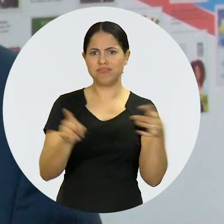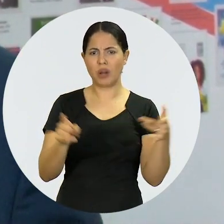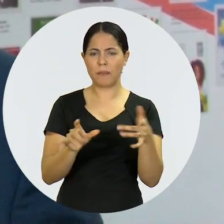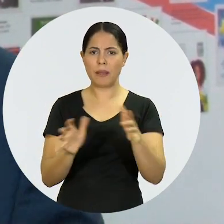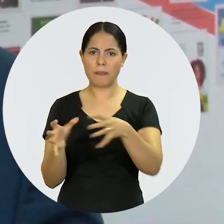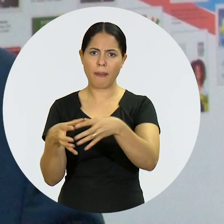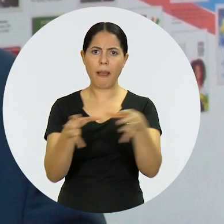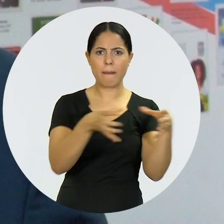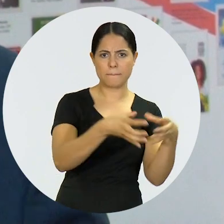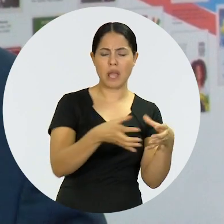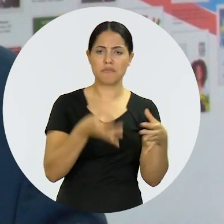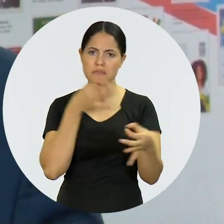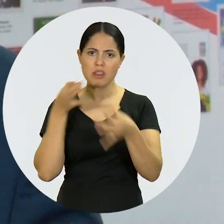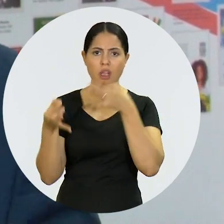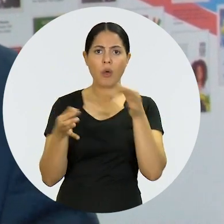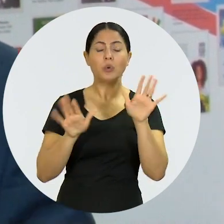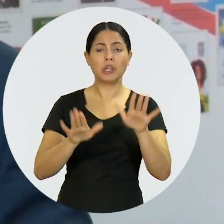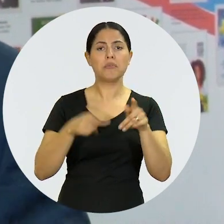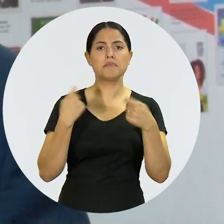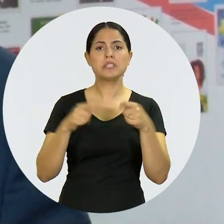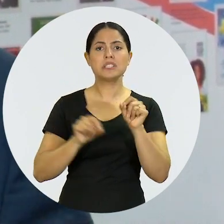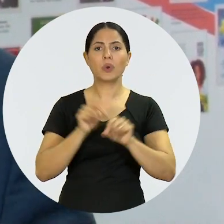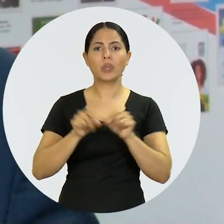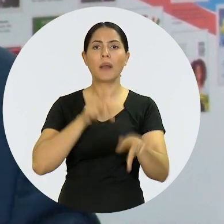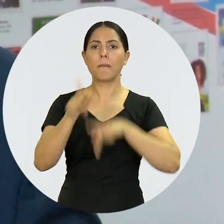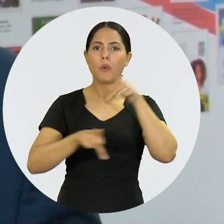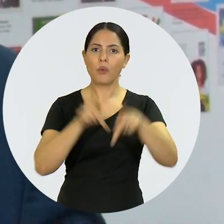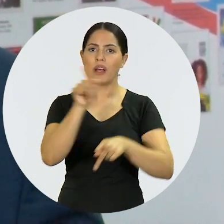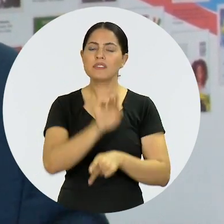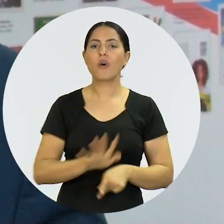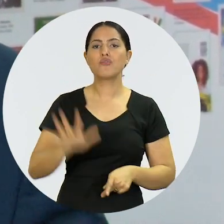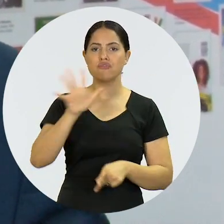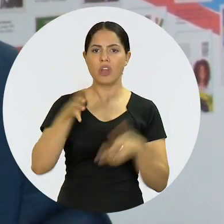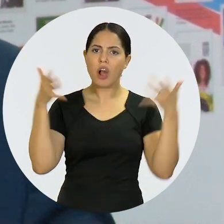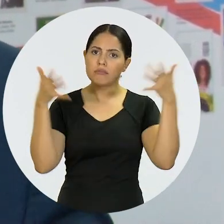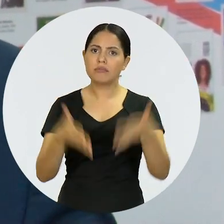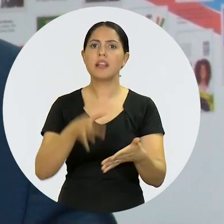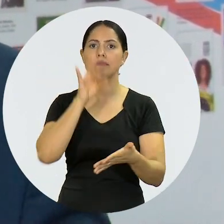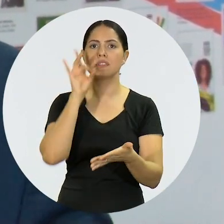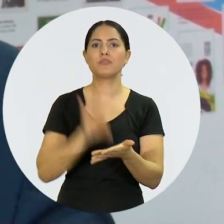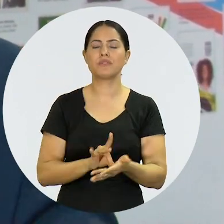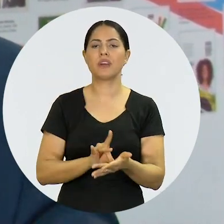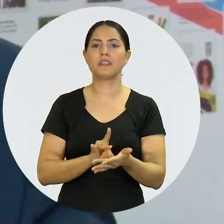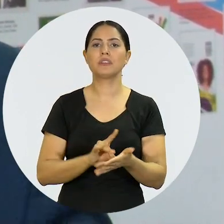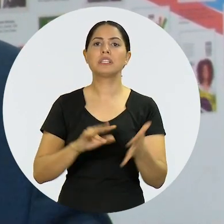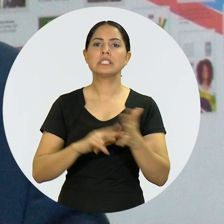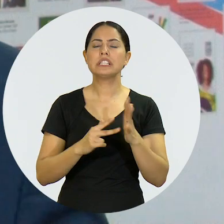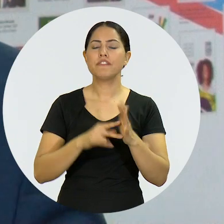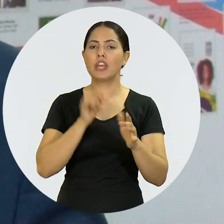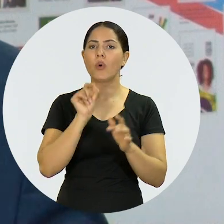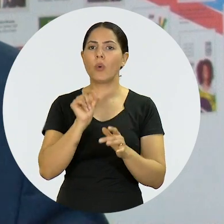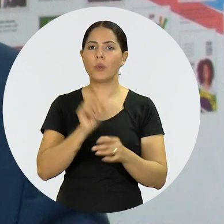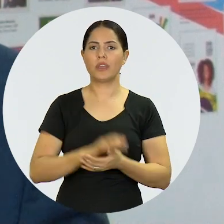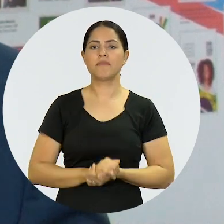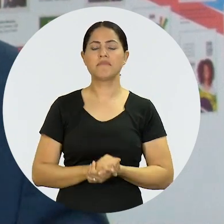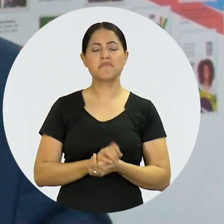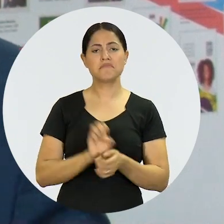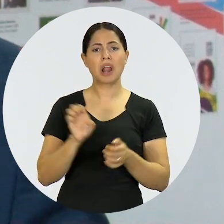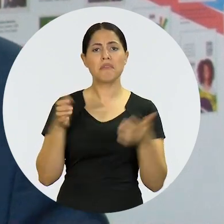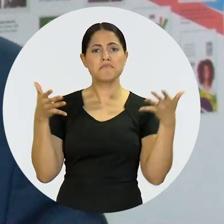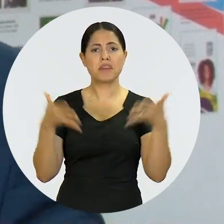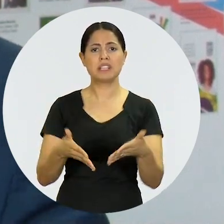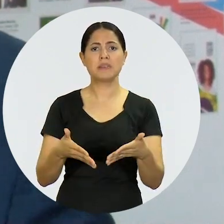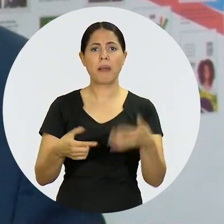corporativo. E dessa forma nós teremos uma representação da sociedade civil que servirá como um antídoto a eventual